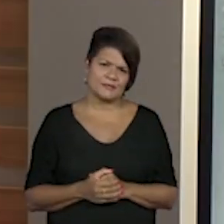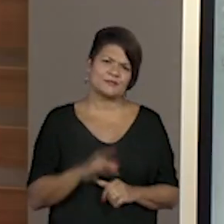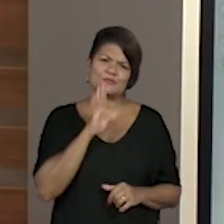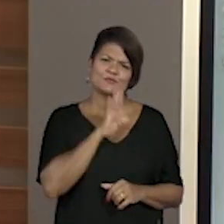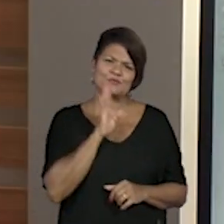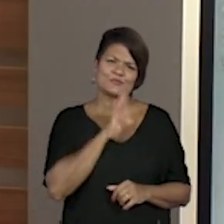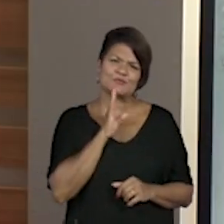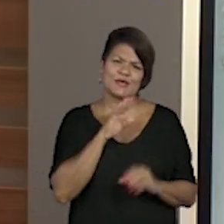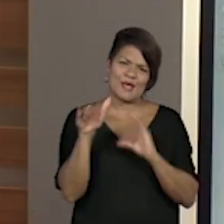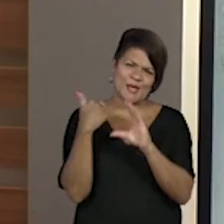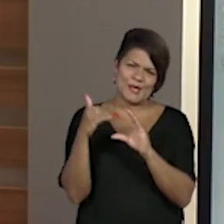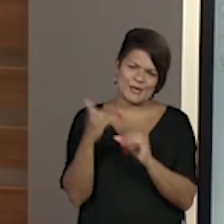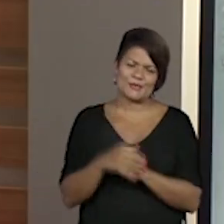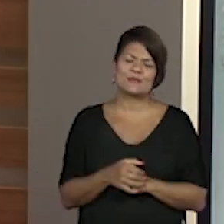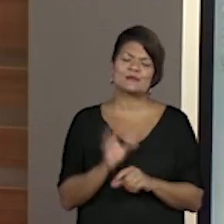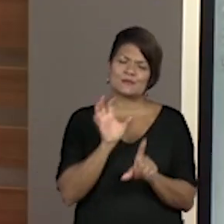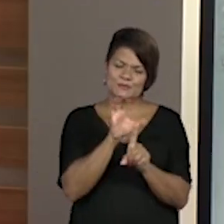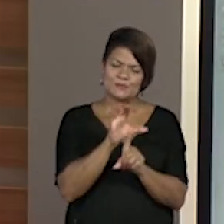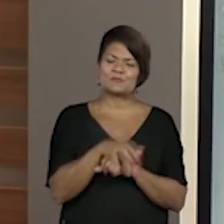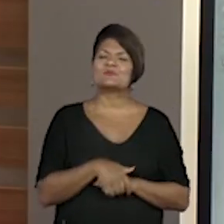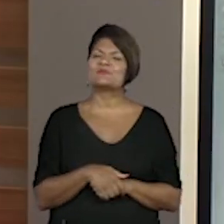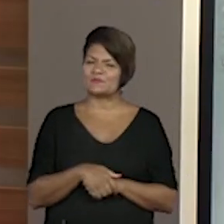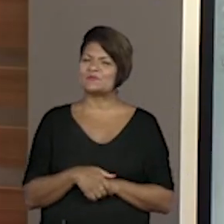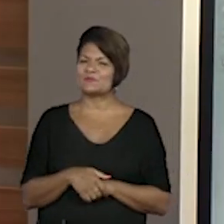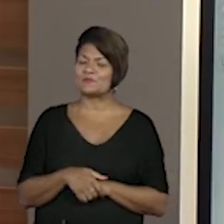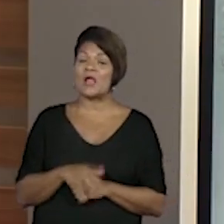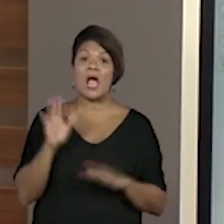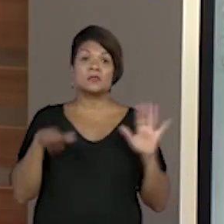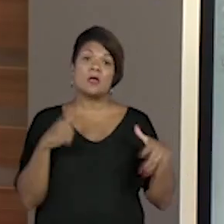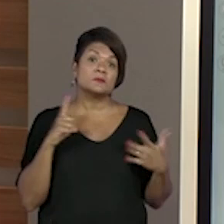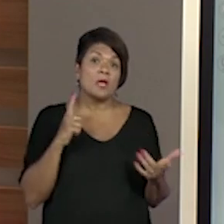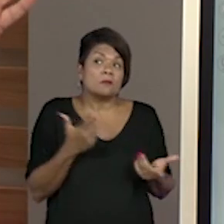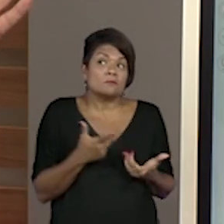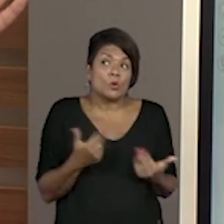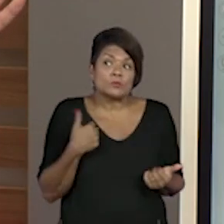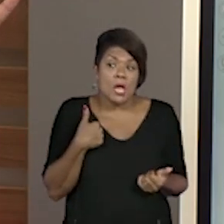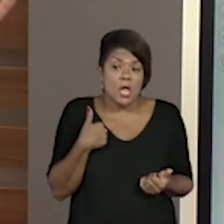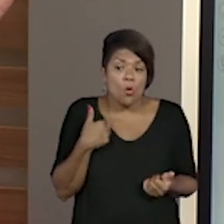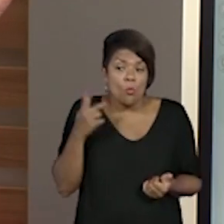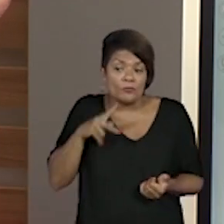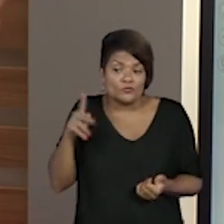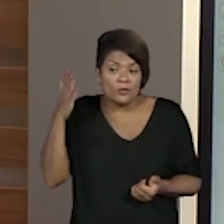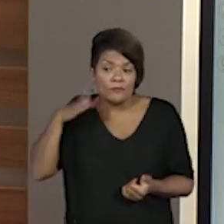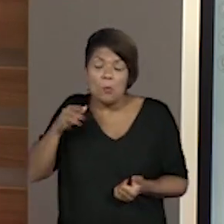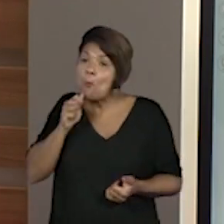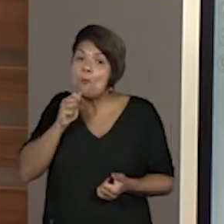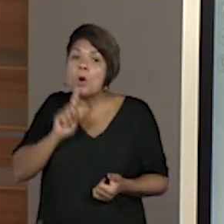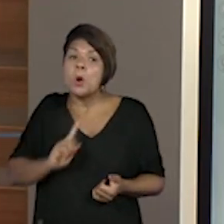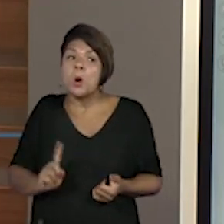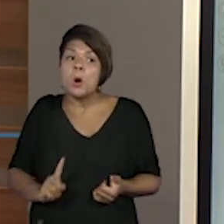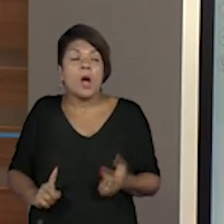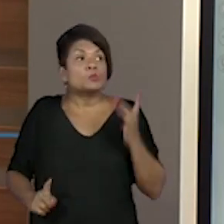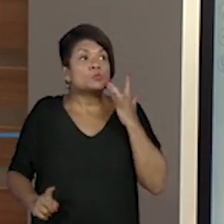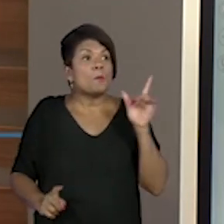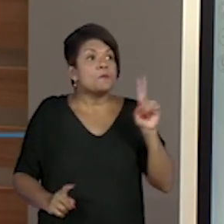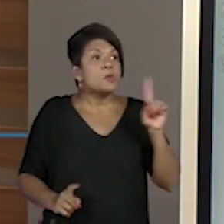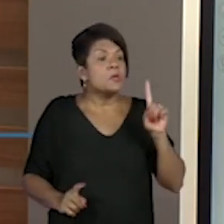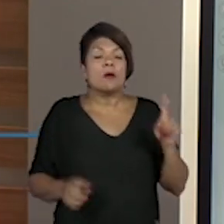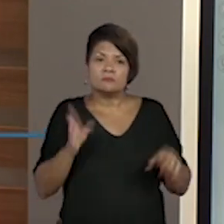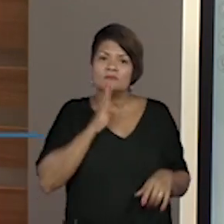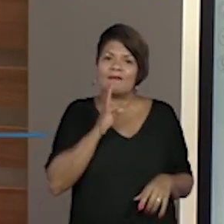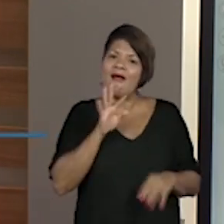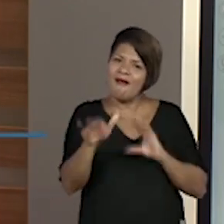legais. E eu quero que vocês dividam com a gente. Às vezes tem uma contribuição aí que nem eu, nem a professora Fran conhece ainda. Então, é super legal a